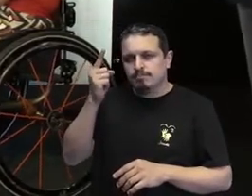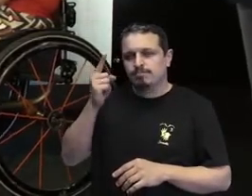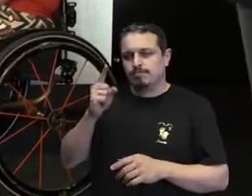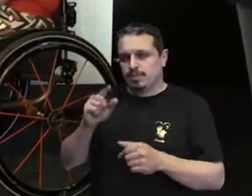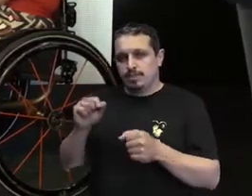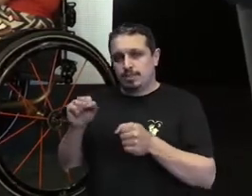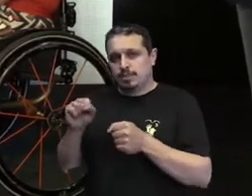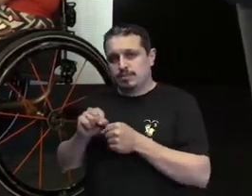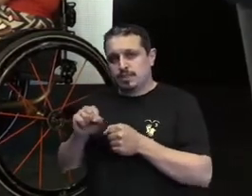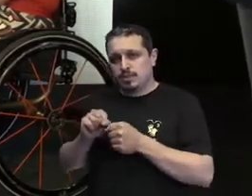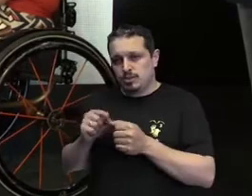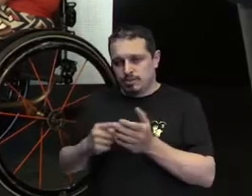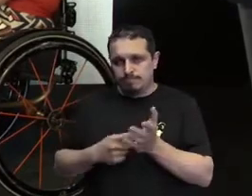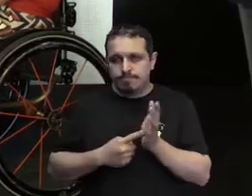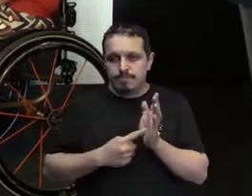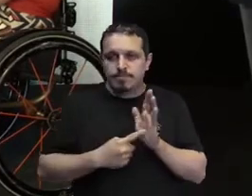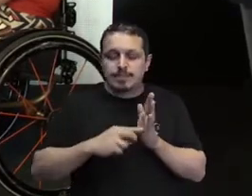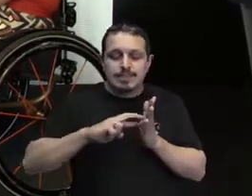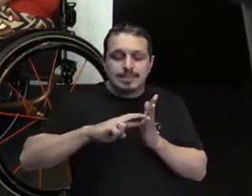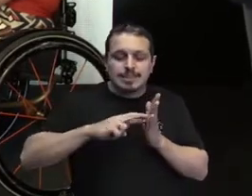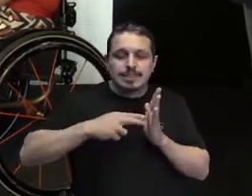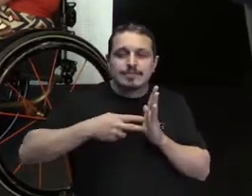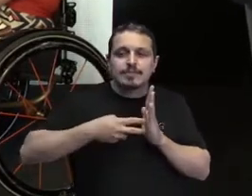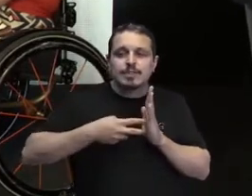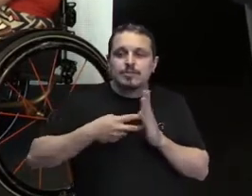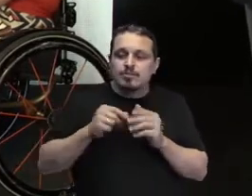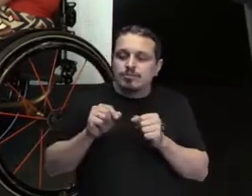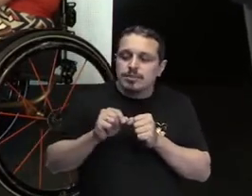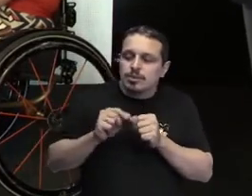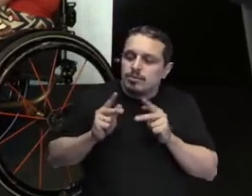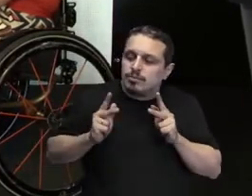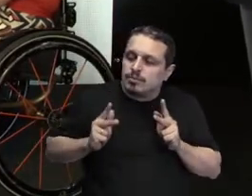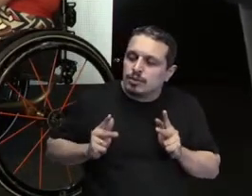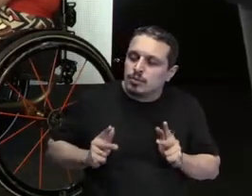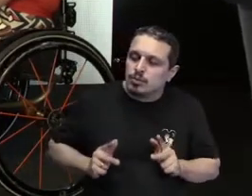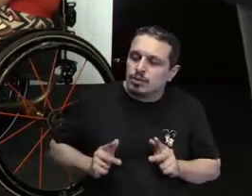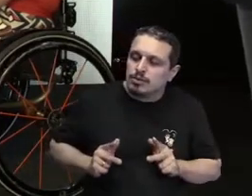interseccionalidade, é quando uma pessoa, ela carrega em si